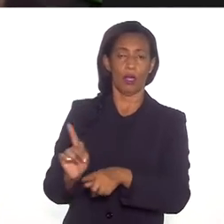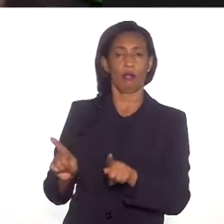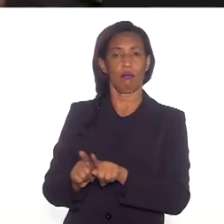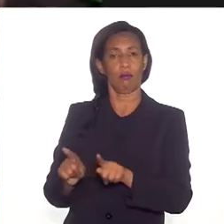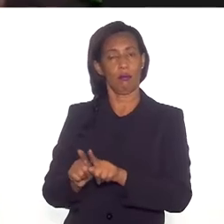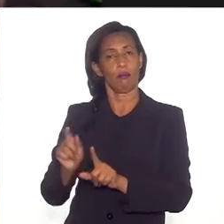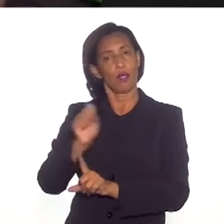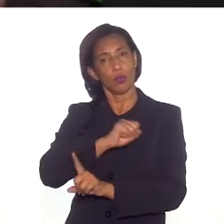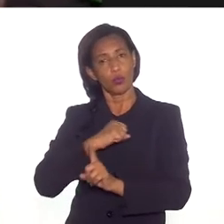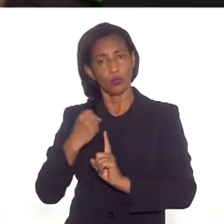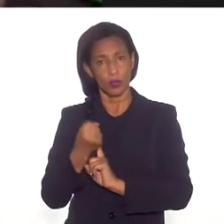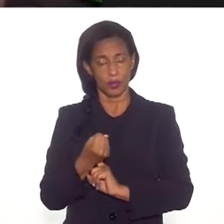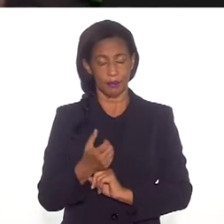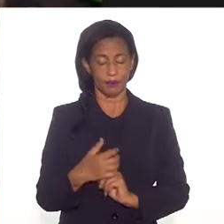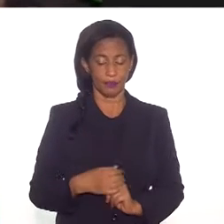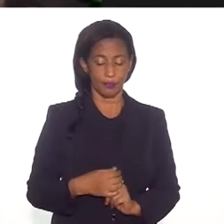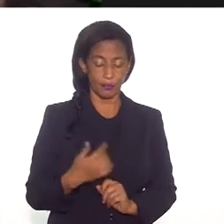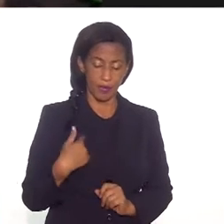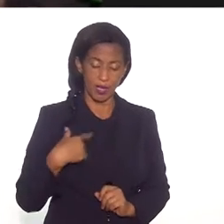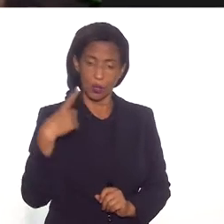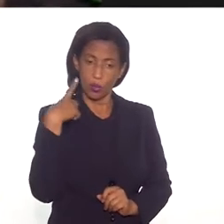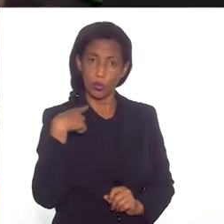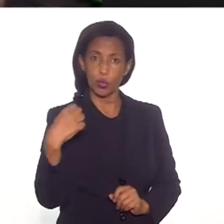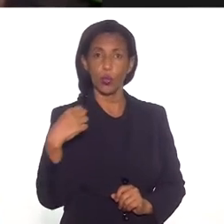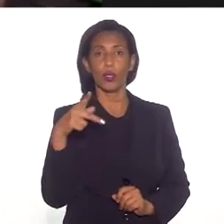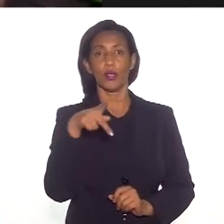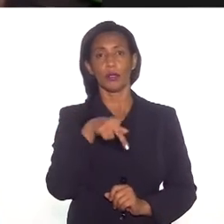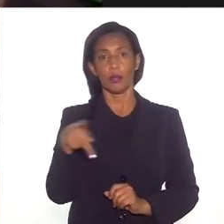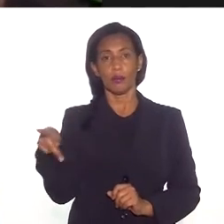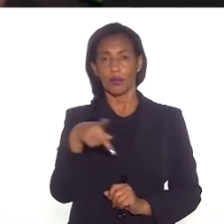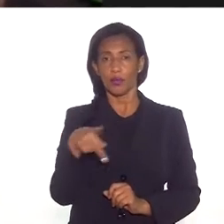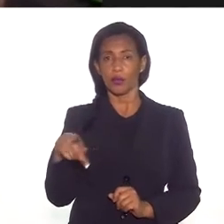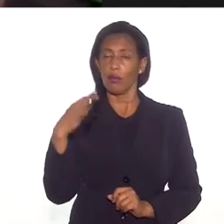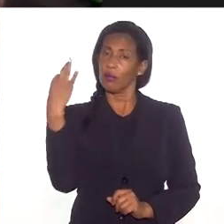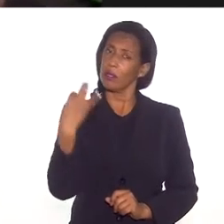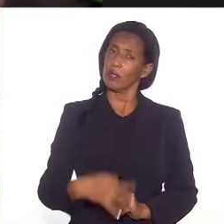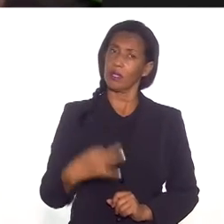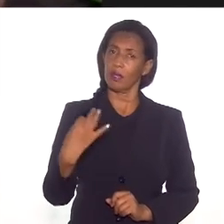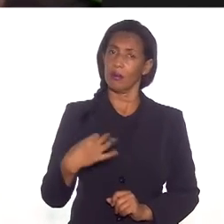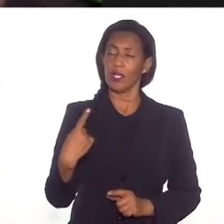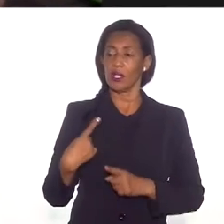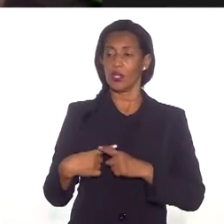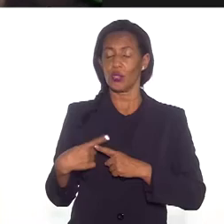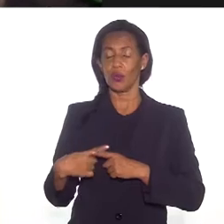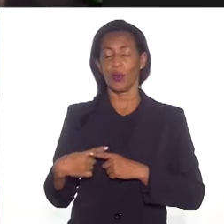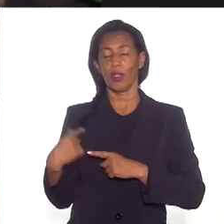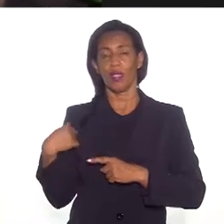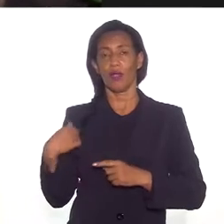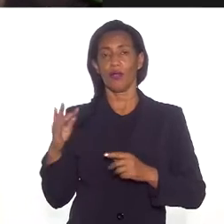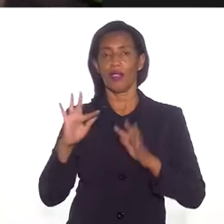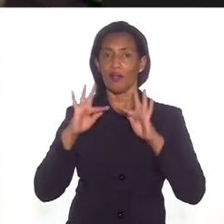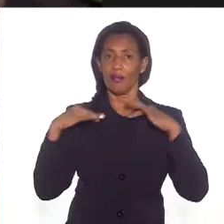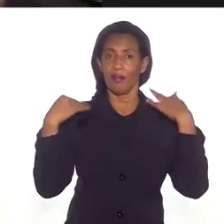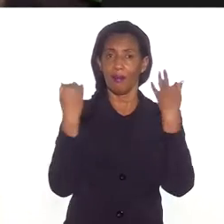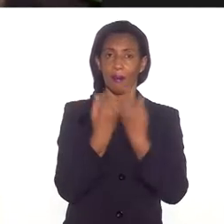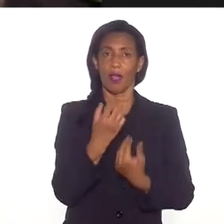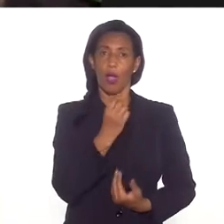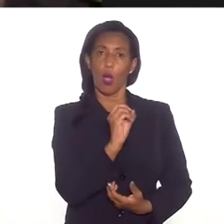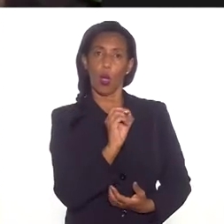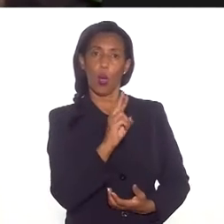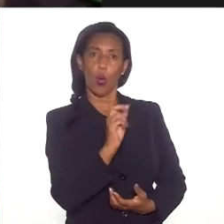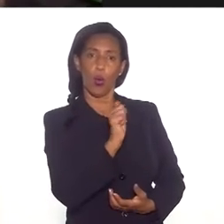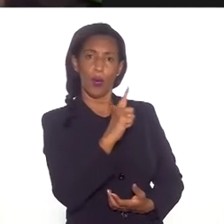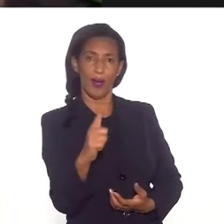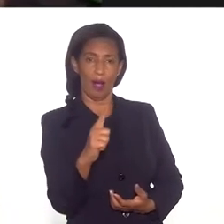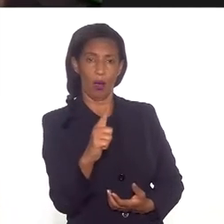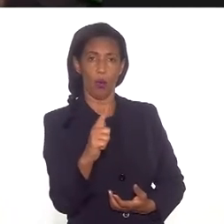sociedade. E escolhi ser professor exatamente por vir de uma tradição oral, porque